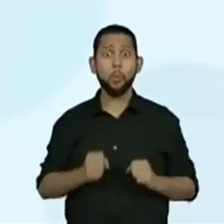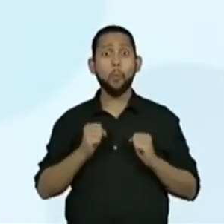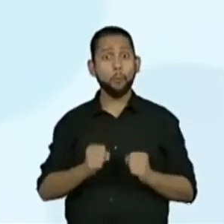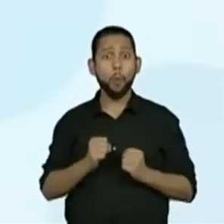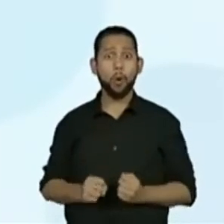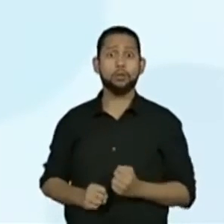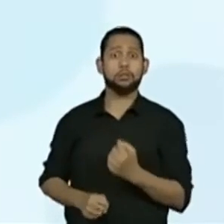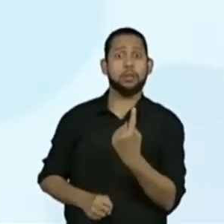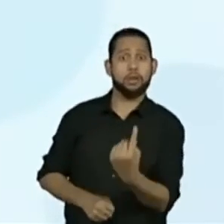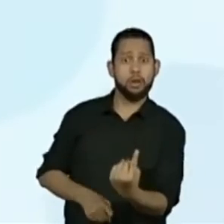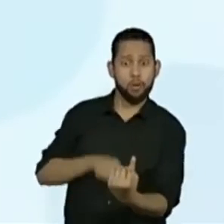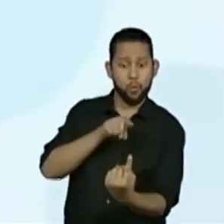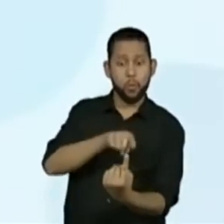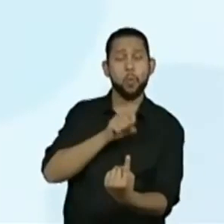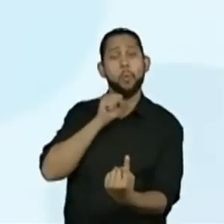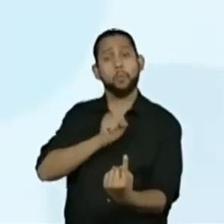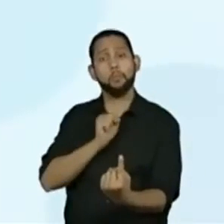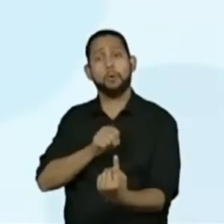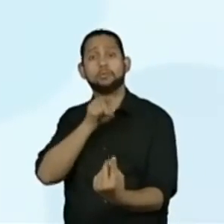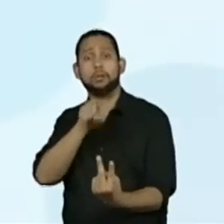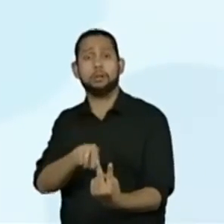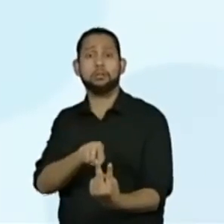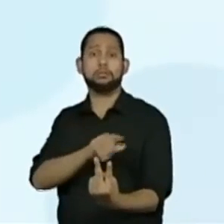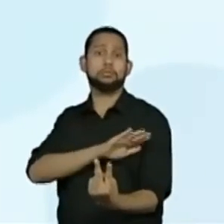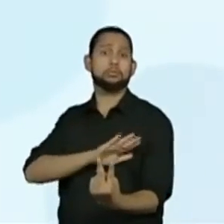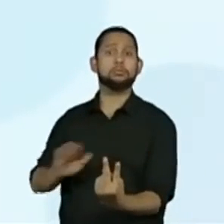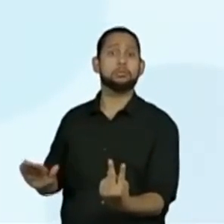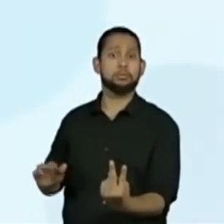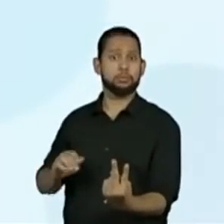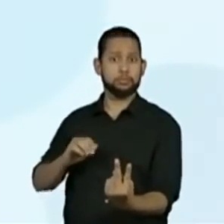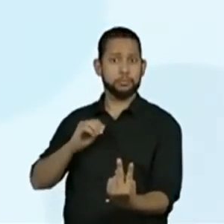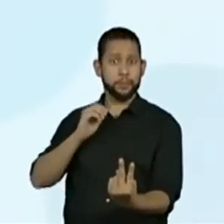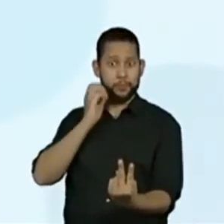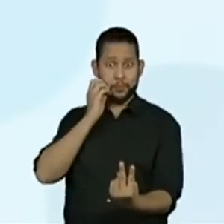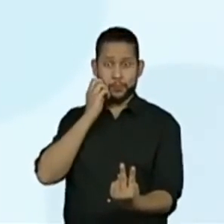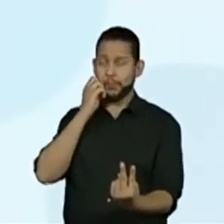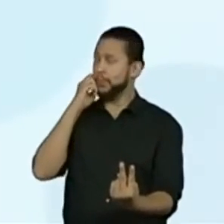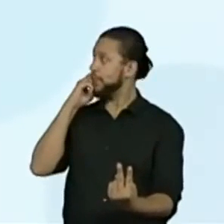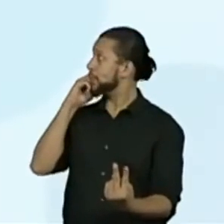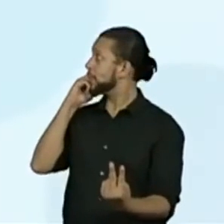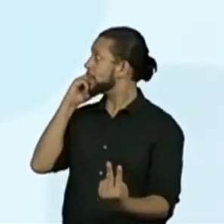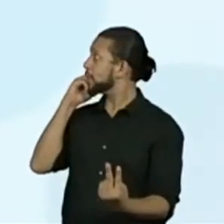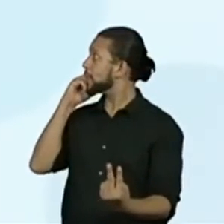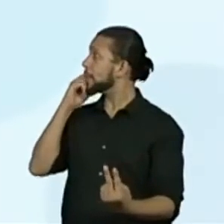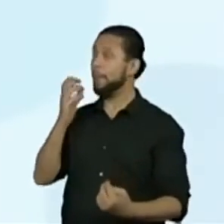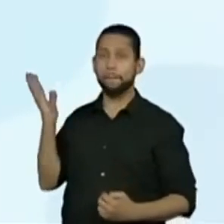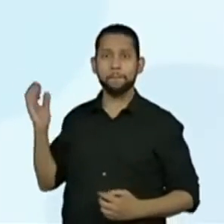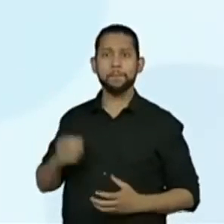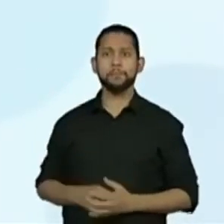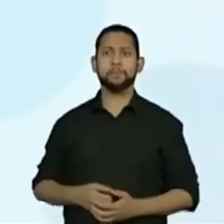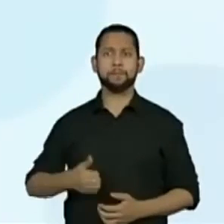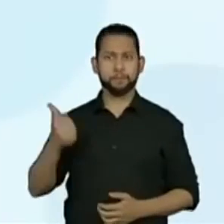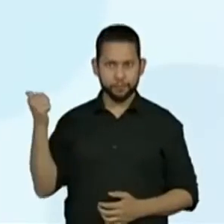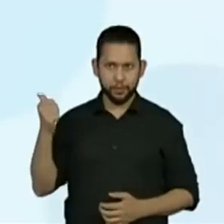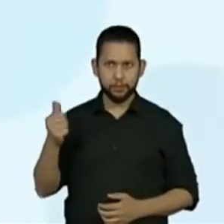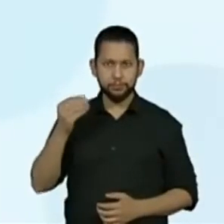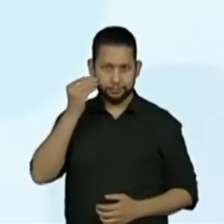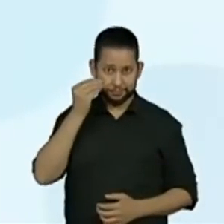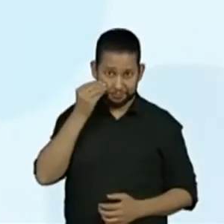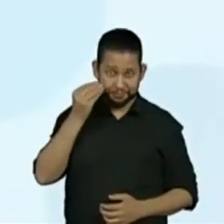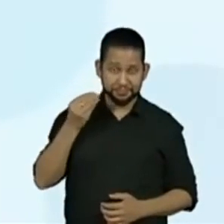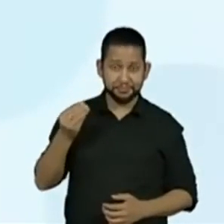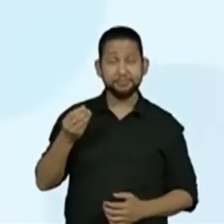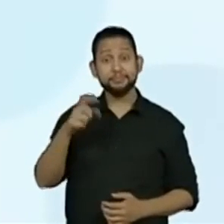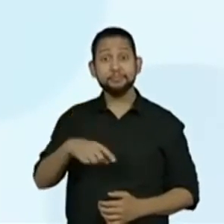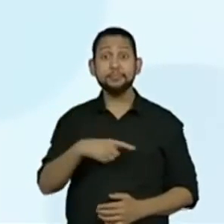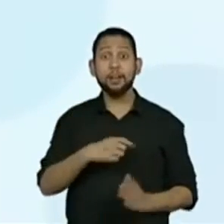lá. Deixa só. Isso. Vamos lá. No caso desse experimento, o